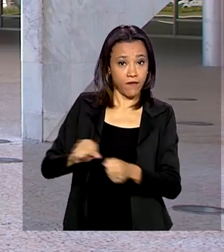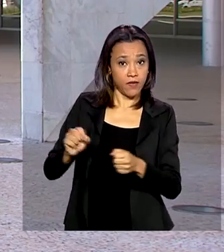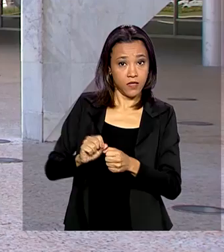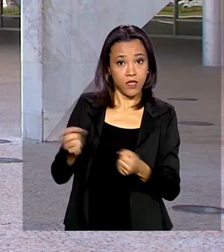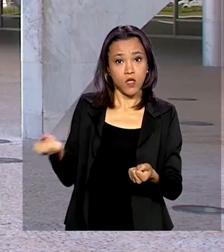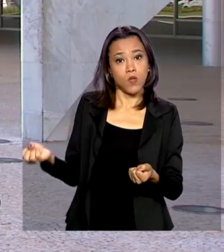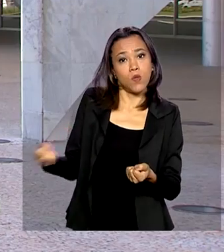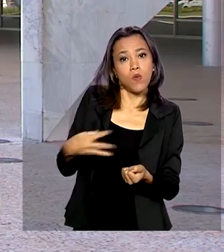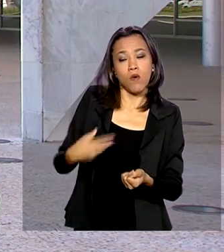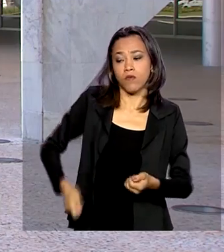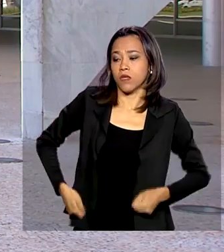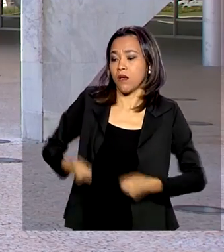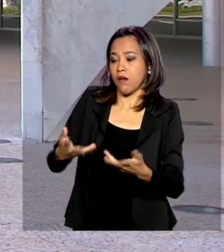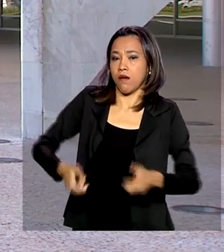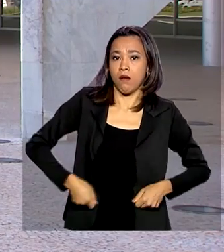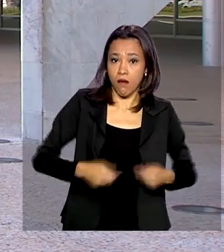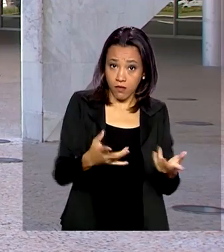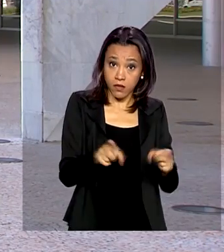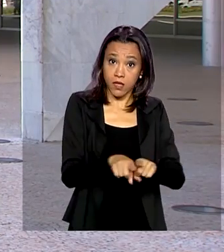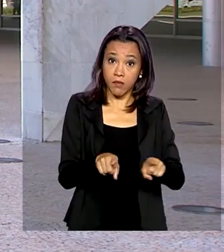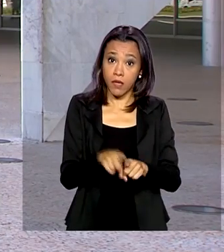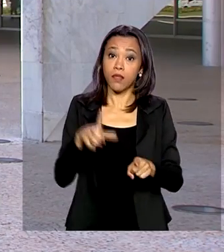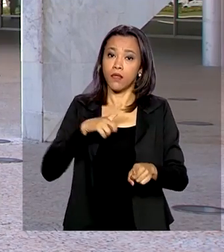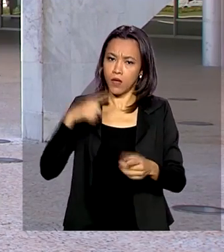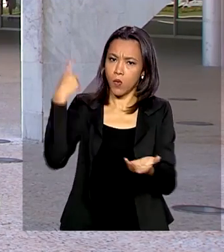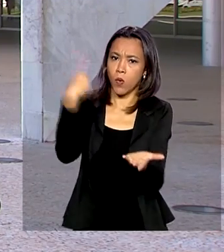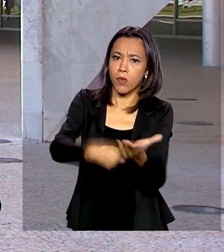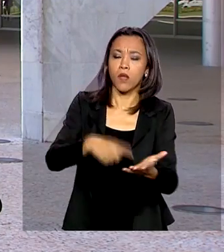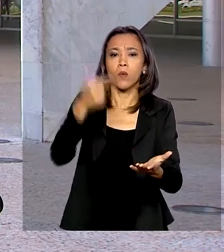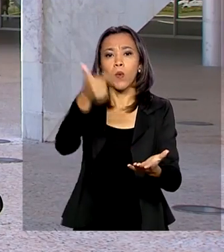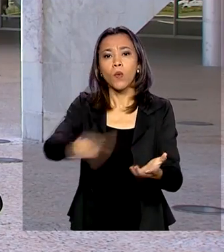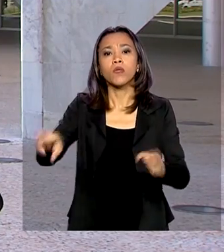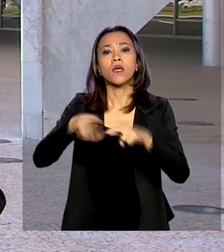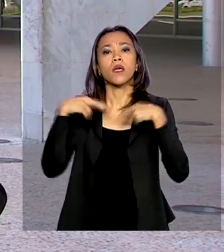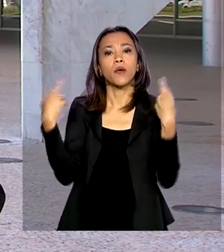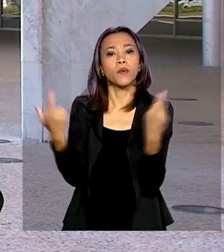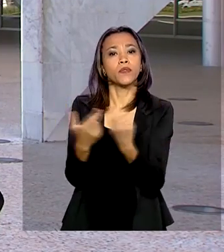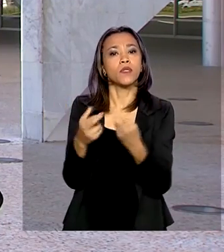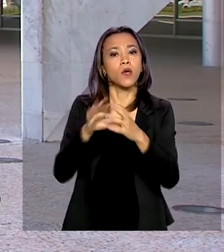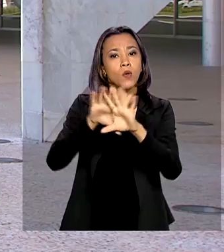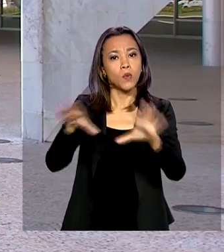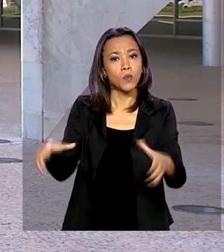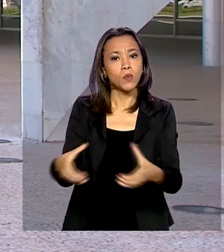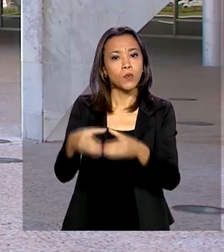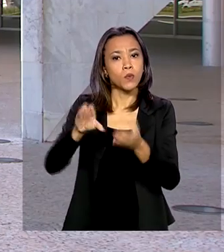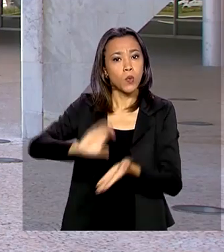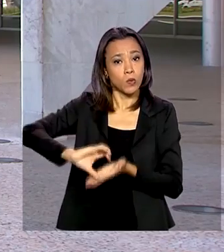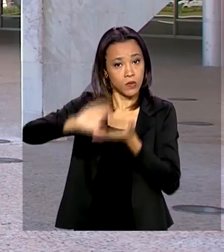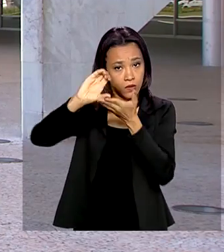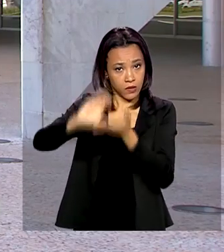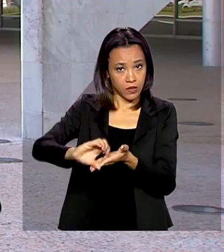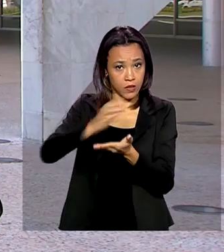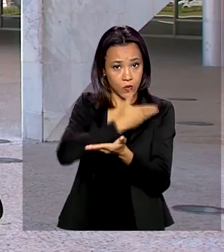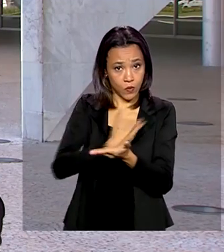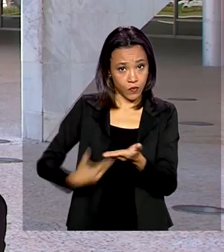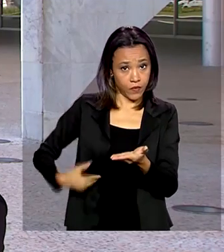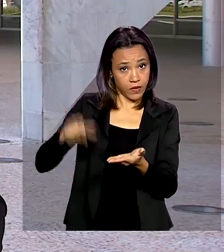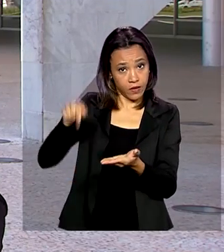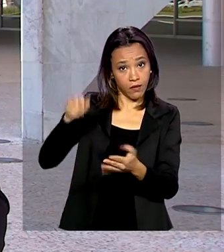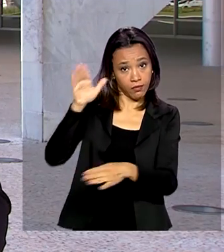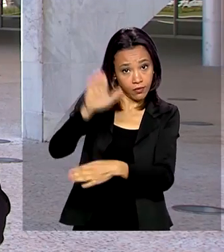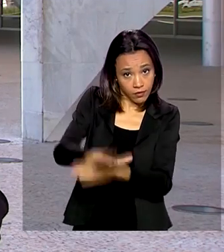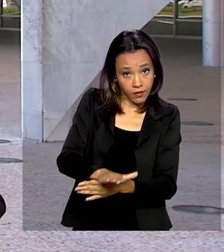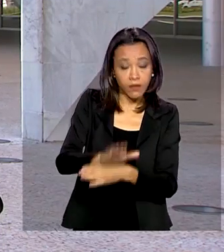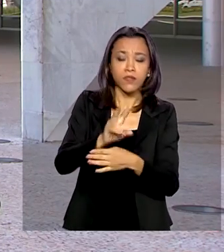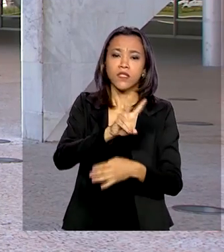entrevista coletiva, está marcado também para hoje uma reunião do Conselho de Governo, às 12h30 da tarde, aqui no Palácio do Planalto, que deverá